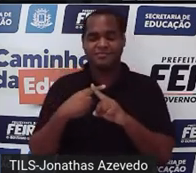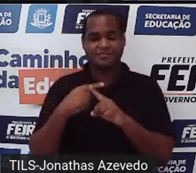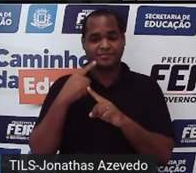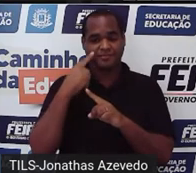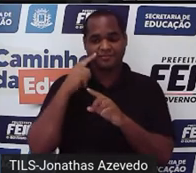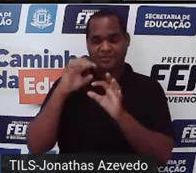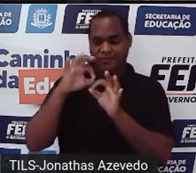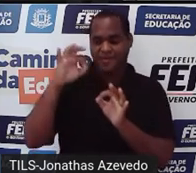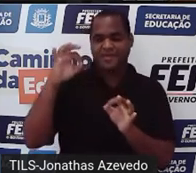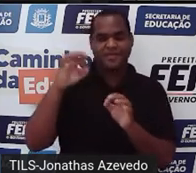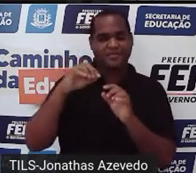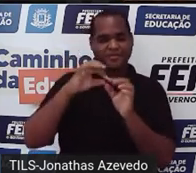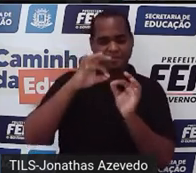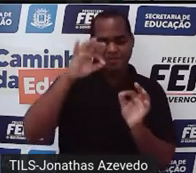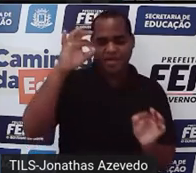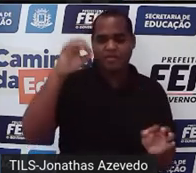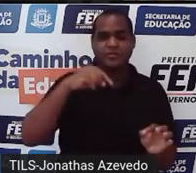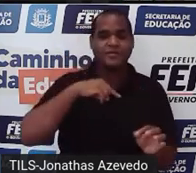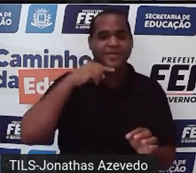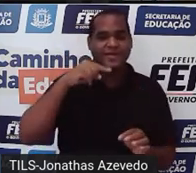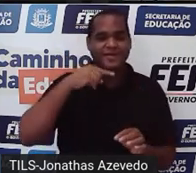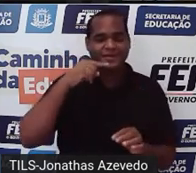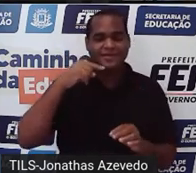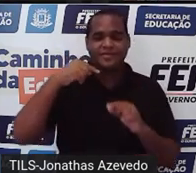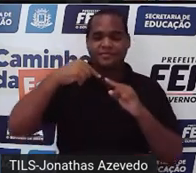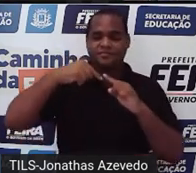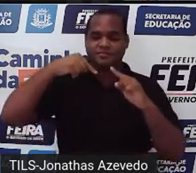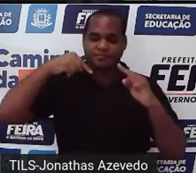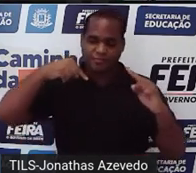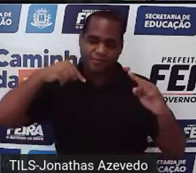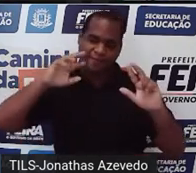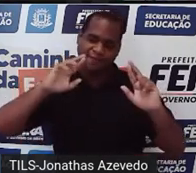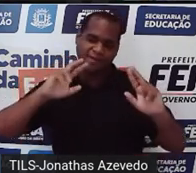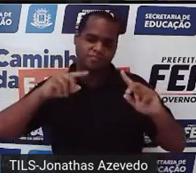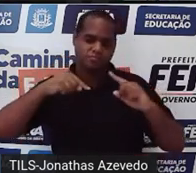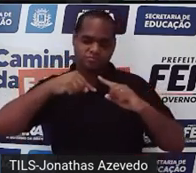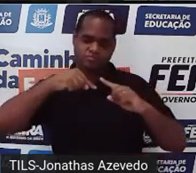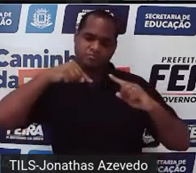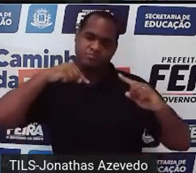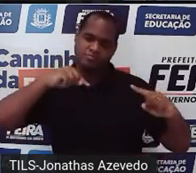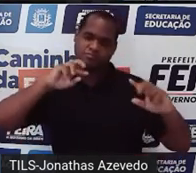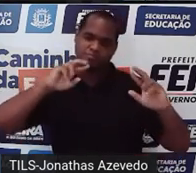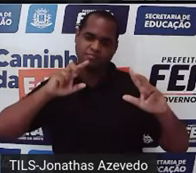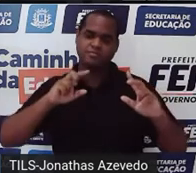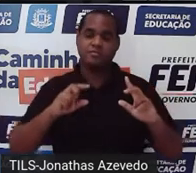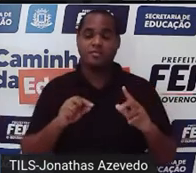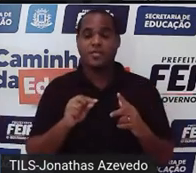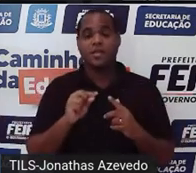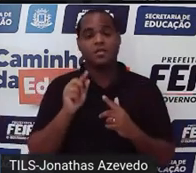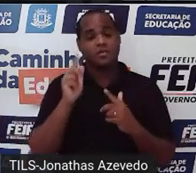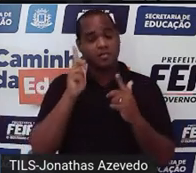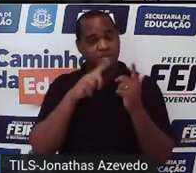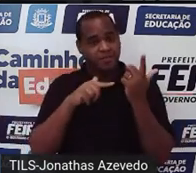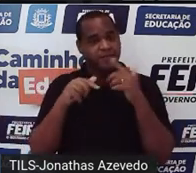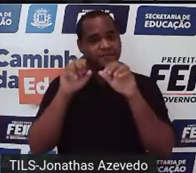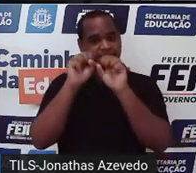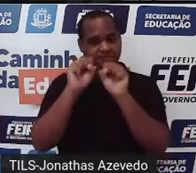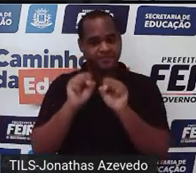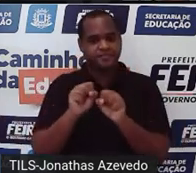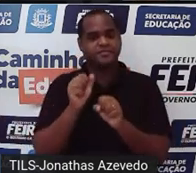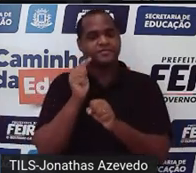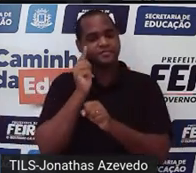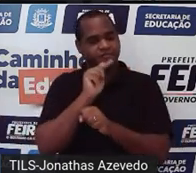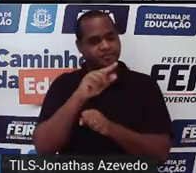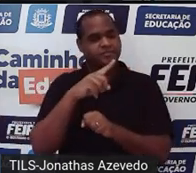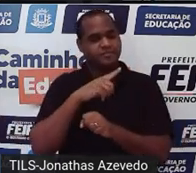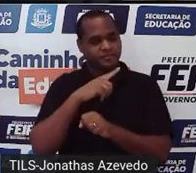retas não se tocam a gente só tem solução para o sistema se as retas